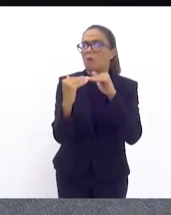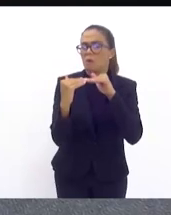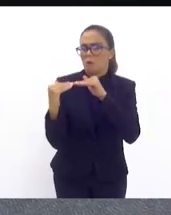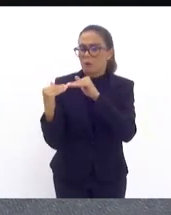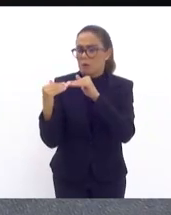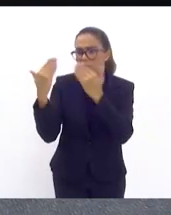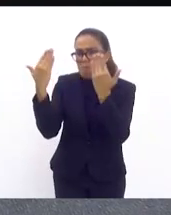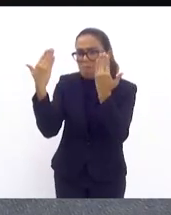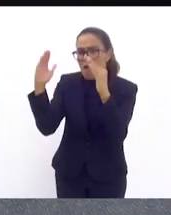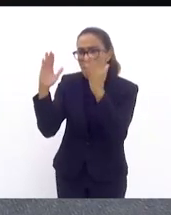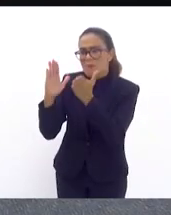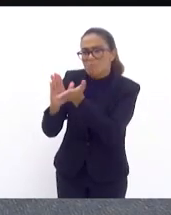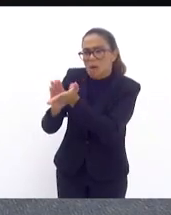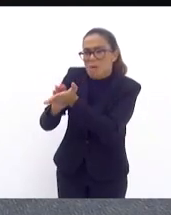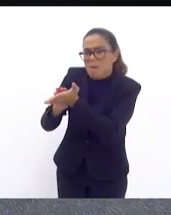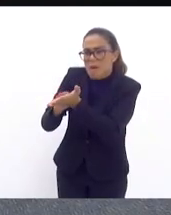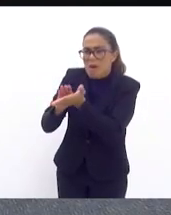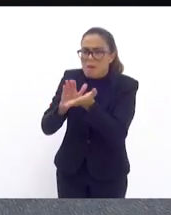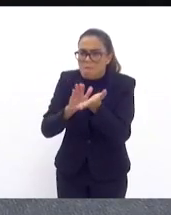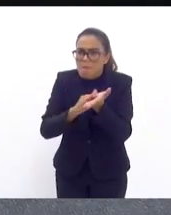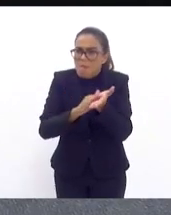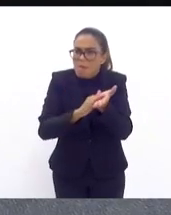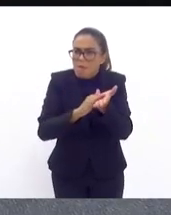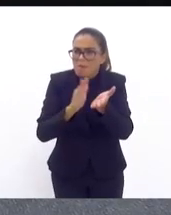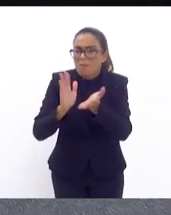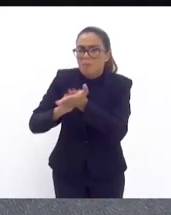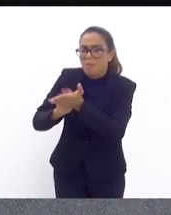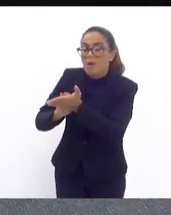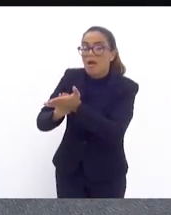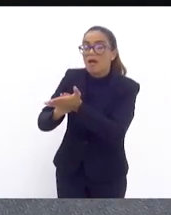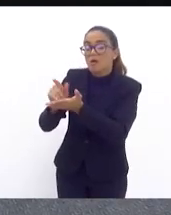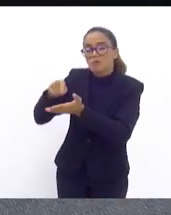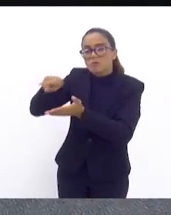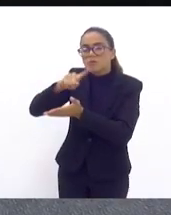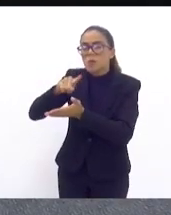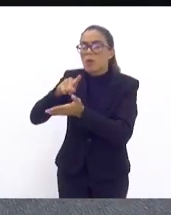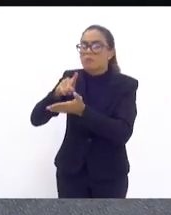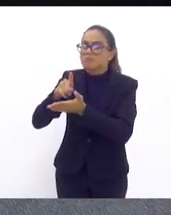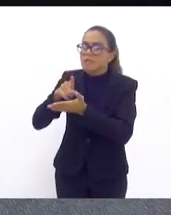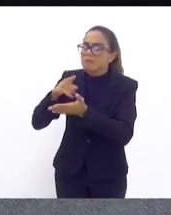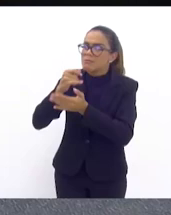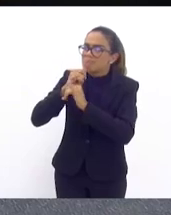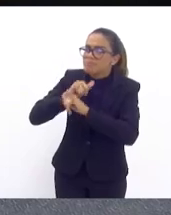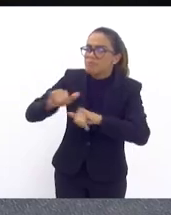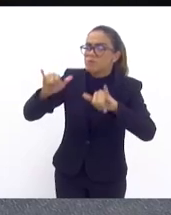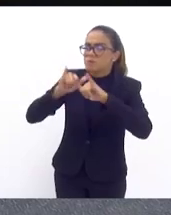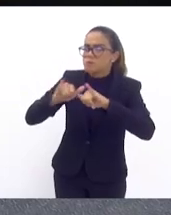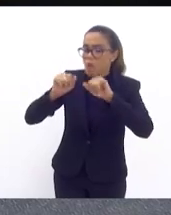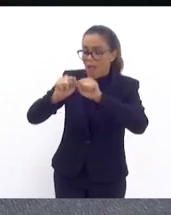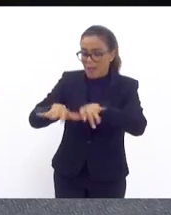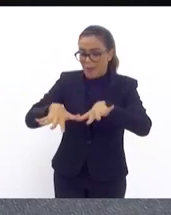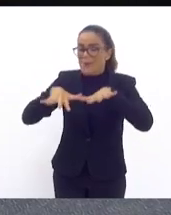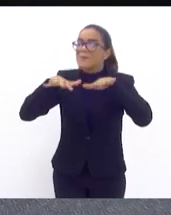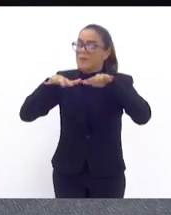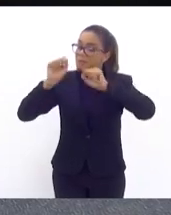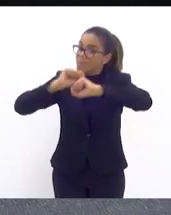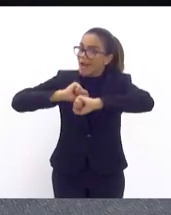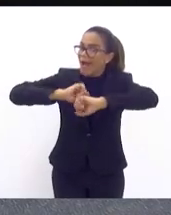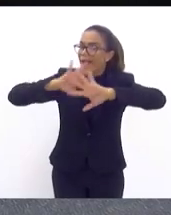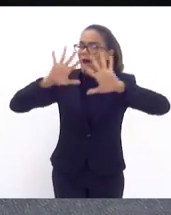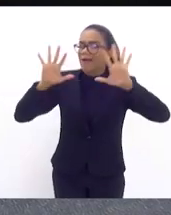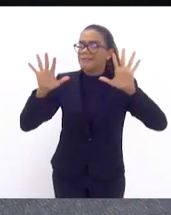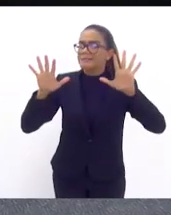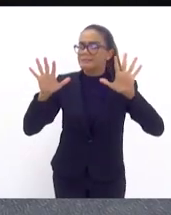parabéns deputado por você estar trazendo a cada vez mais aqui ao plenário com bastante clareza